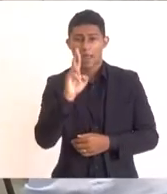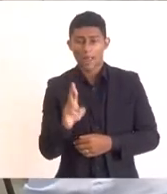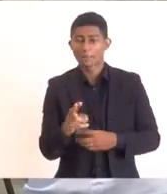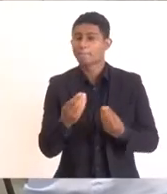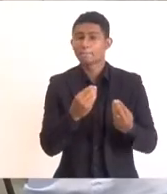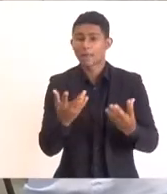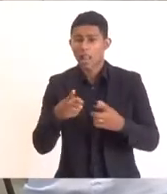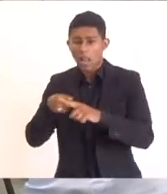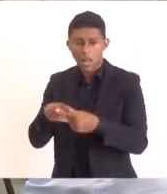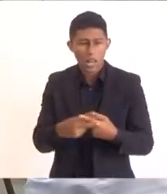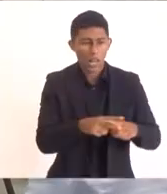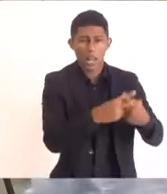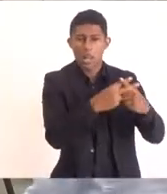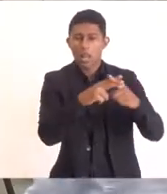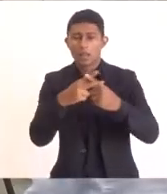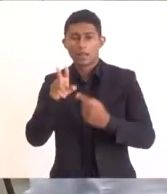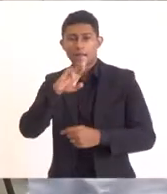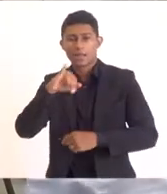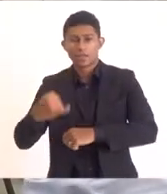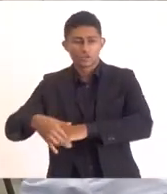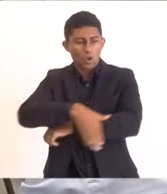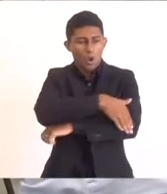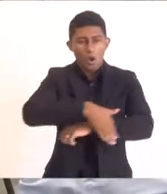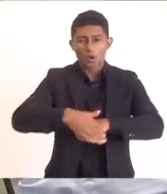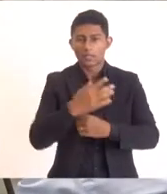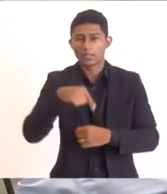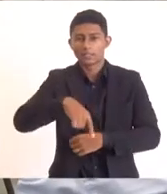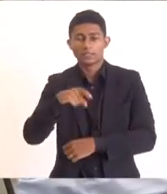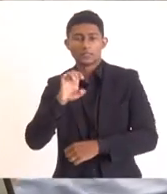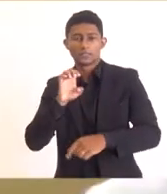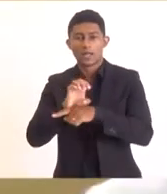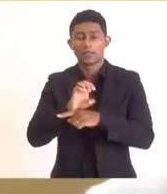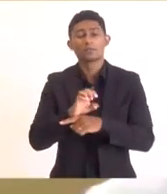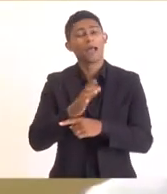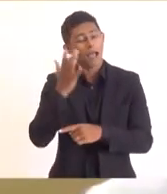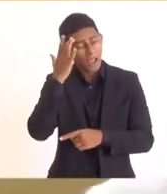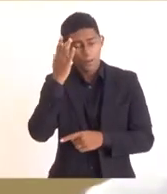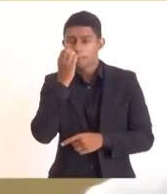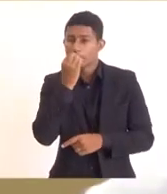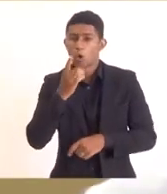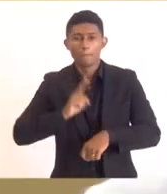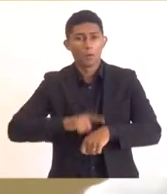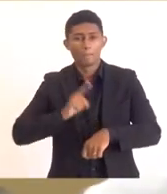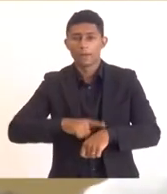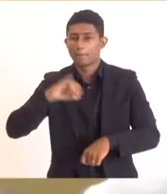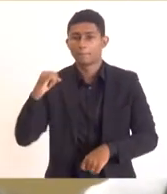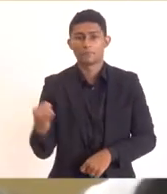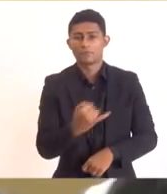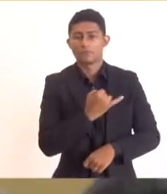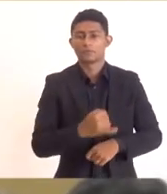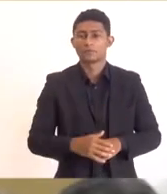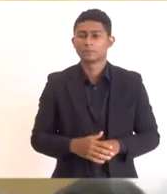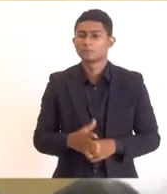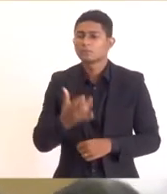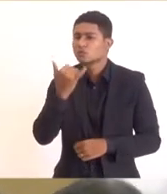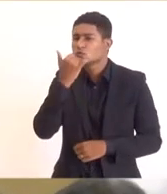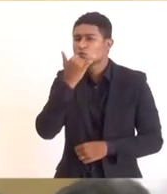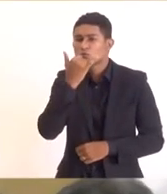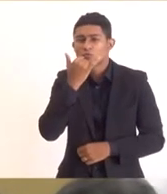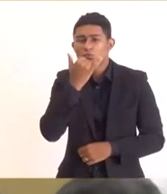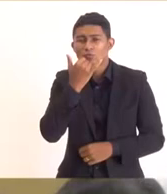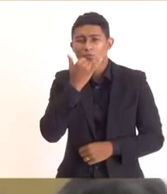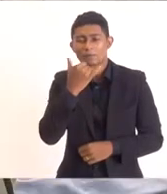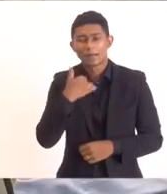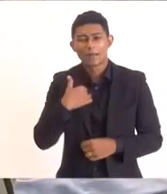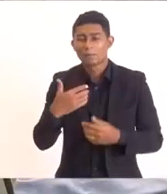das RJs no Estado. Eu acho que o momento é oportuno. Está bom? Deputado, peço perdão, mas eu não ia me